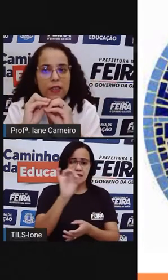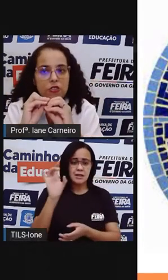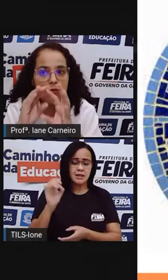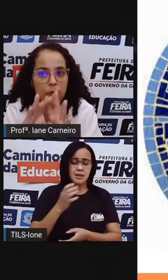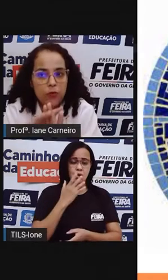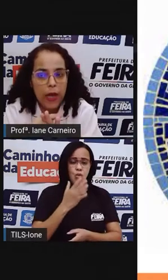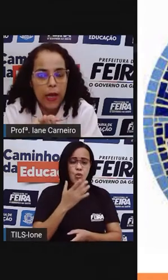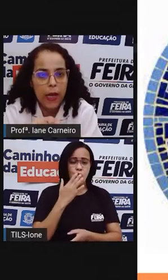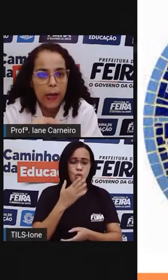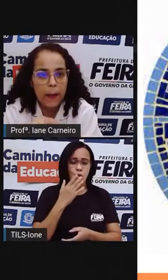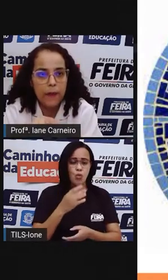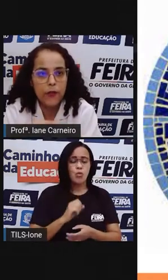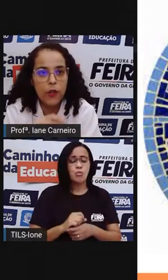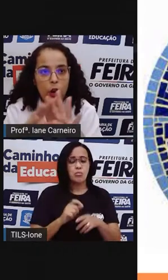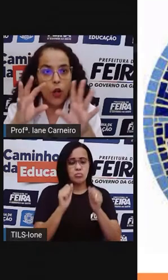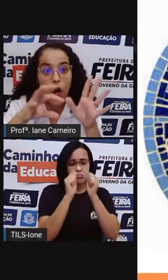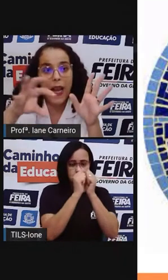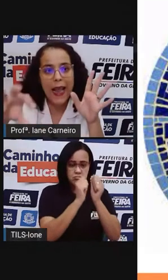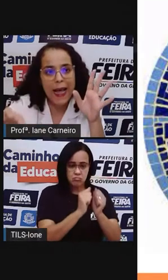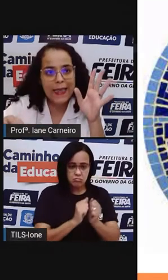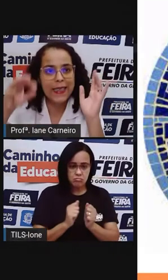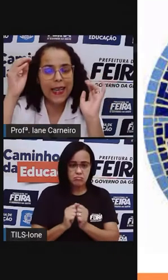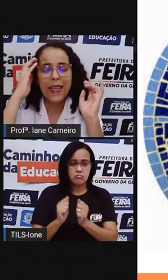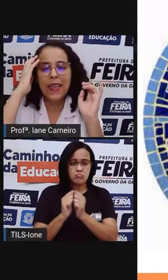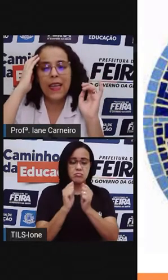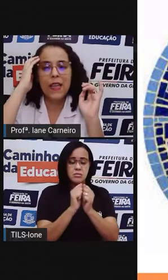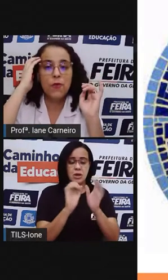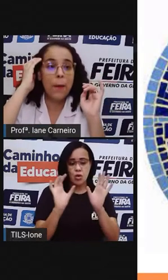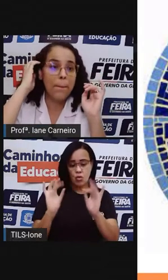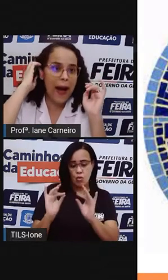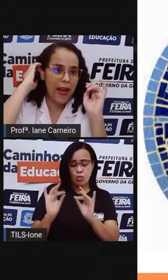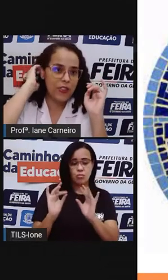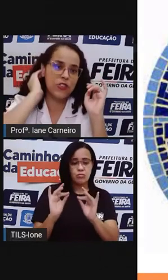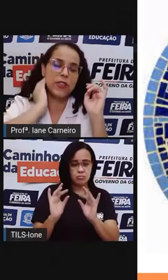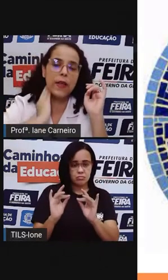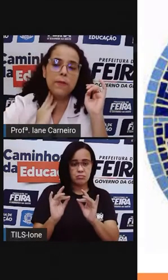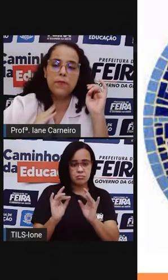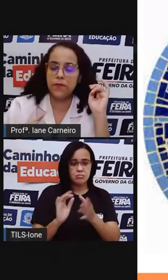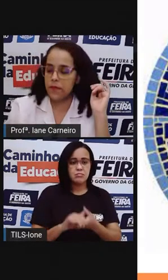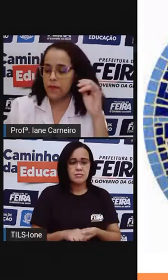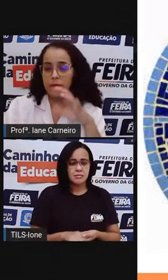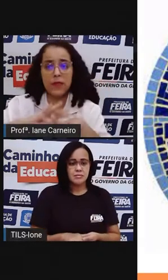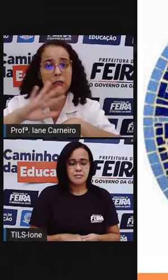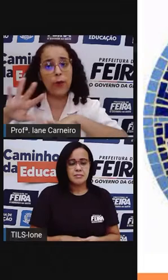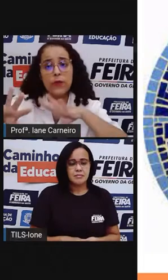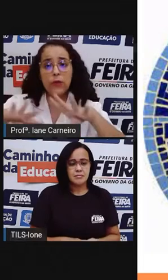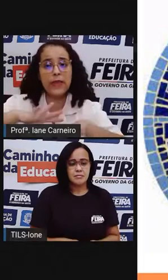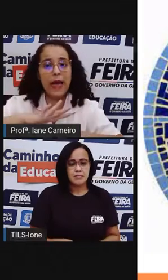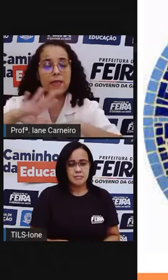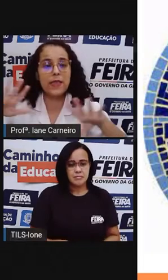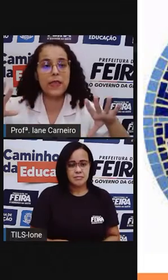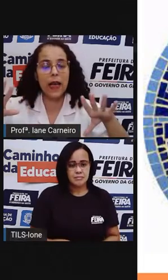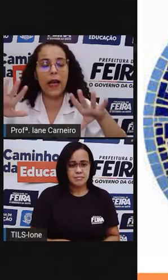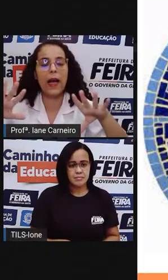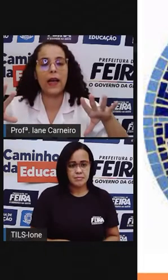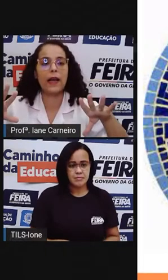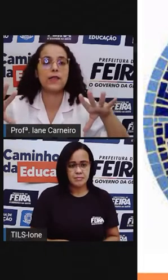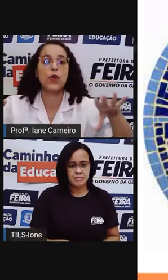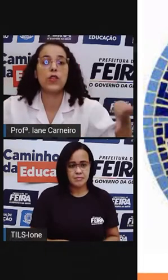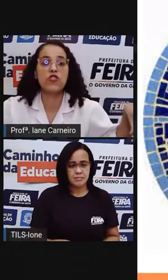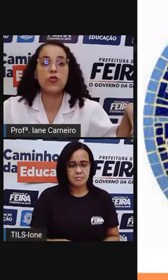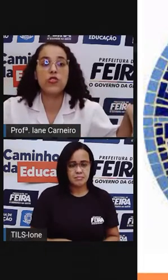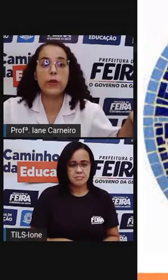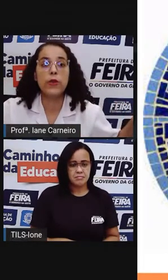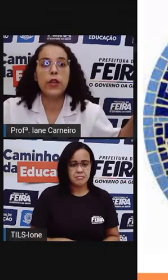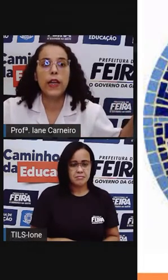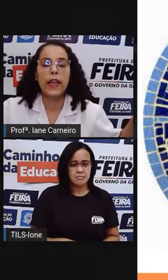colocada de um, foi colada, né? Em uma parte, né? Então, não tá assim, as